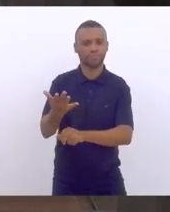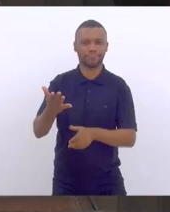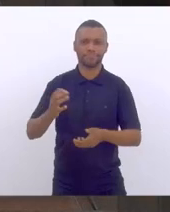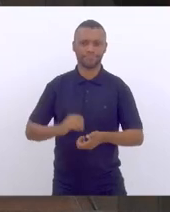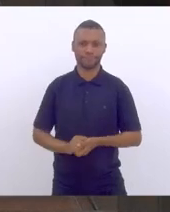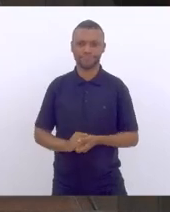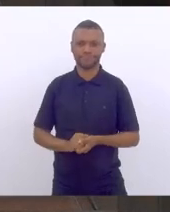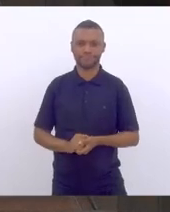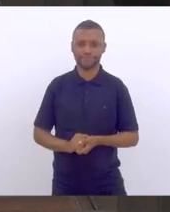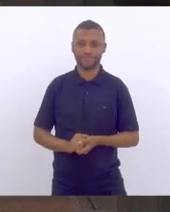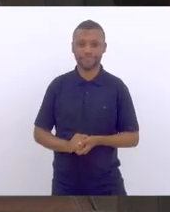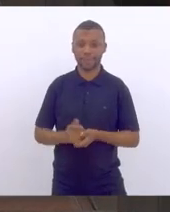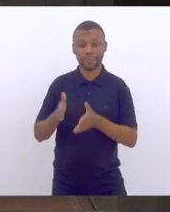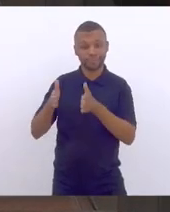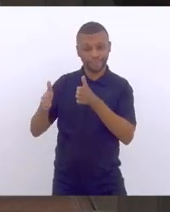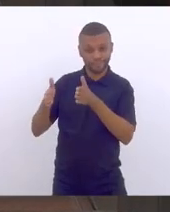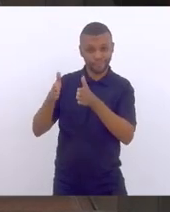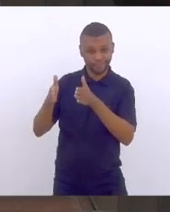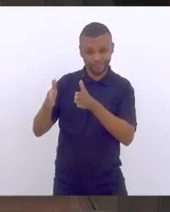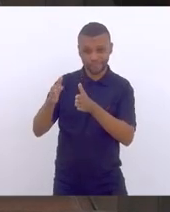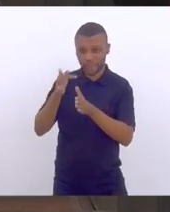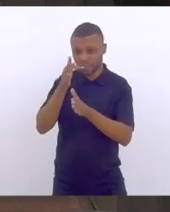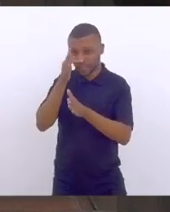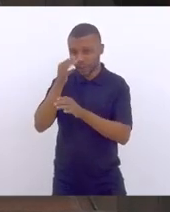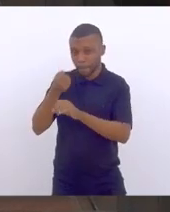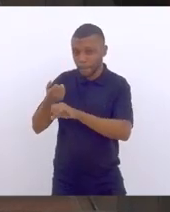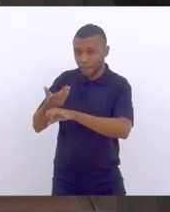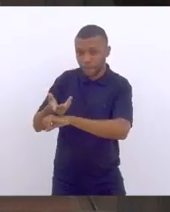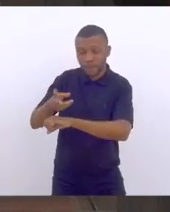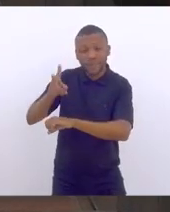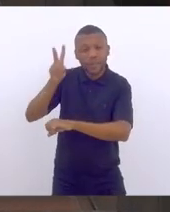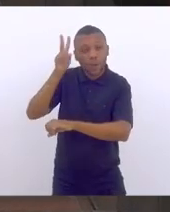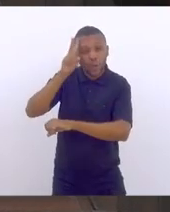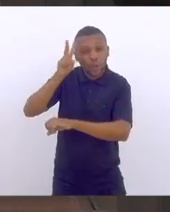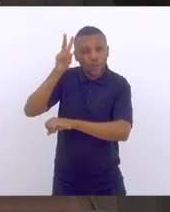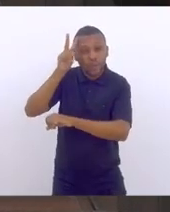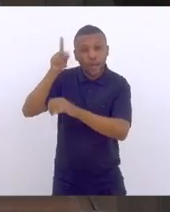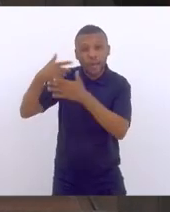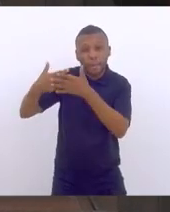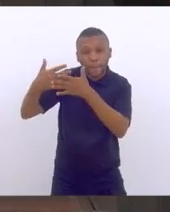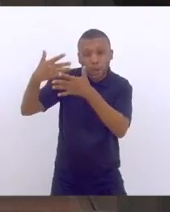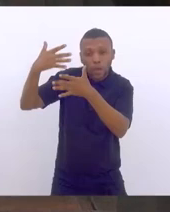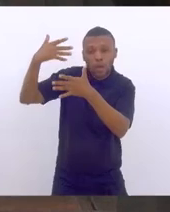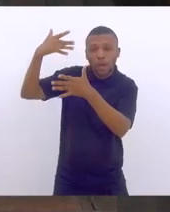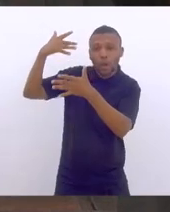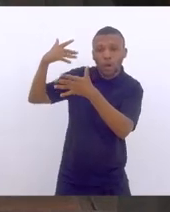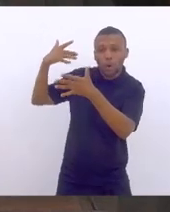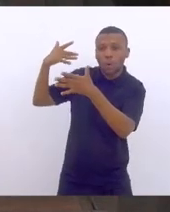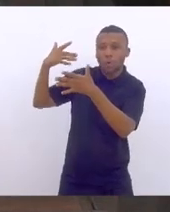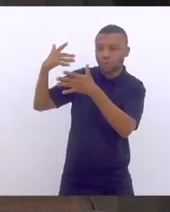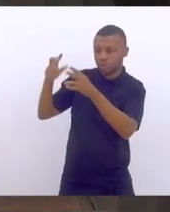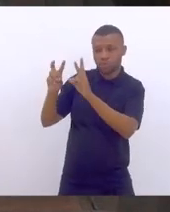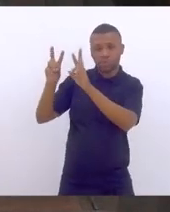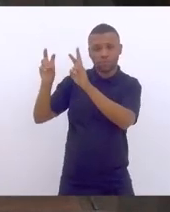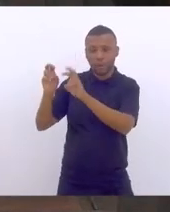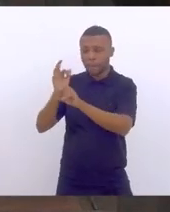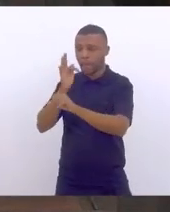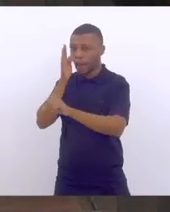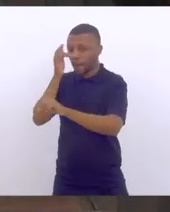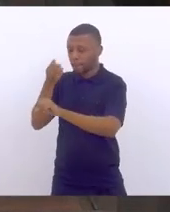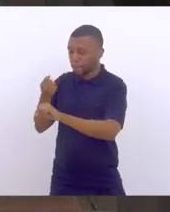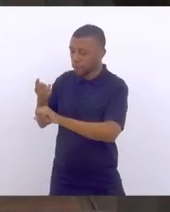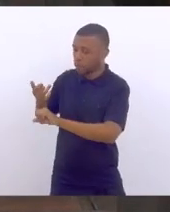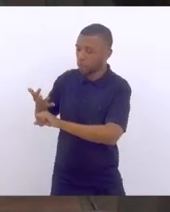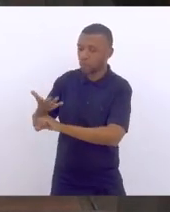entre seus mitos e as suas ancestralidades, tem bastante